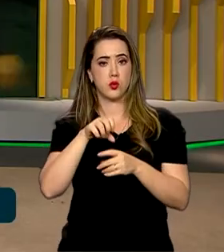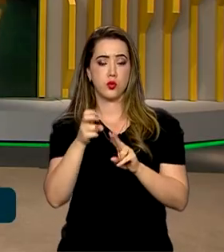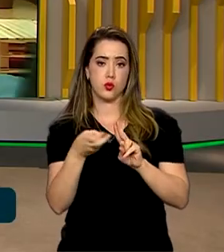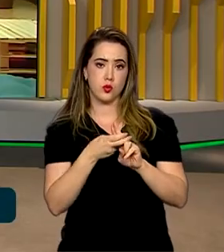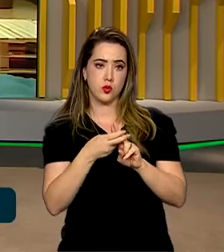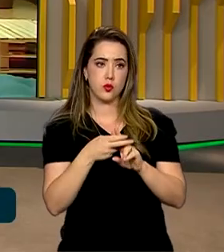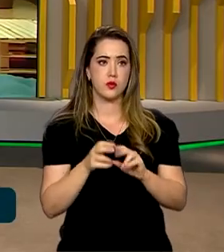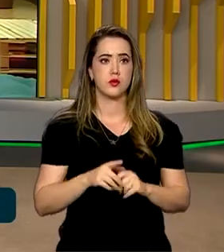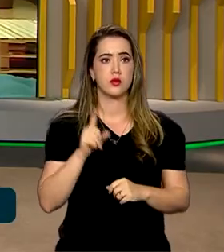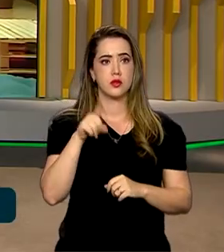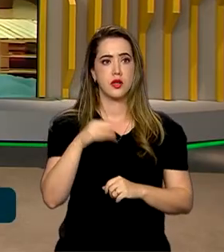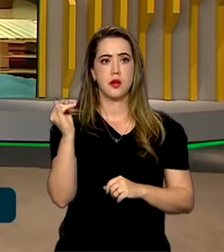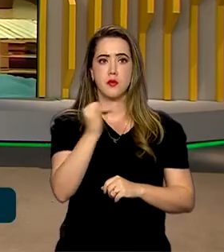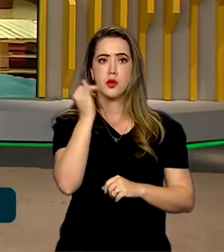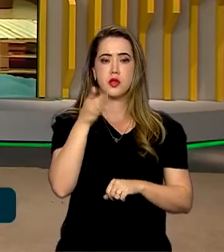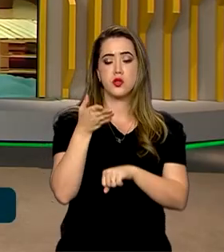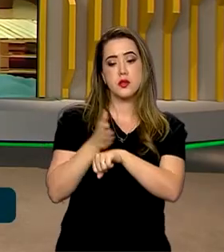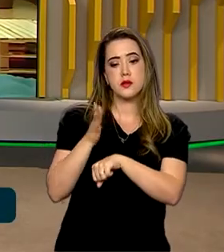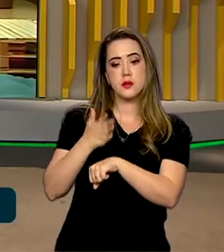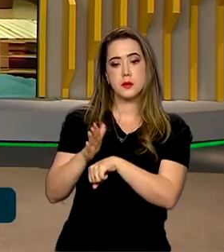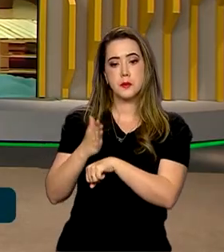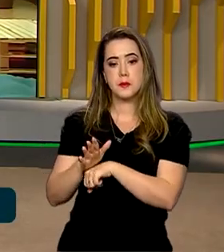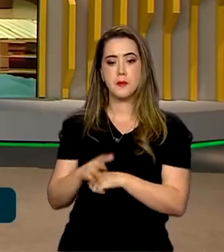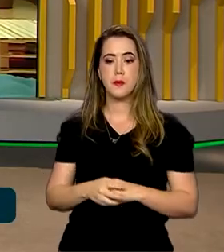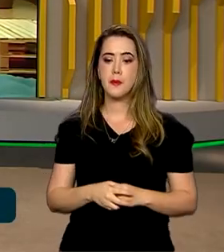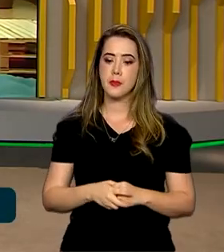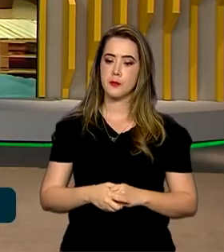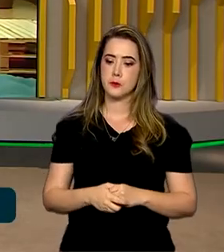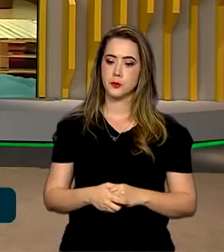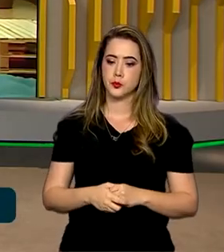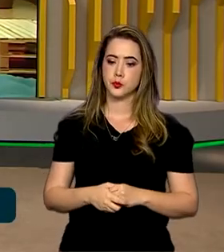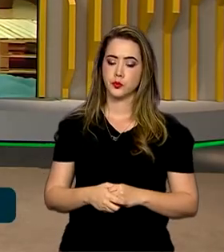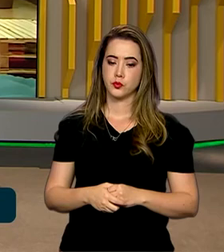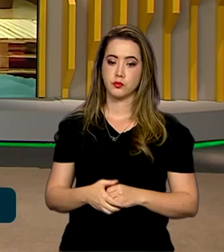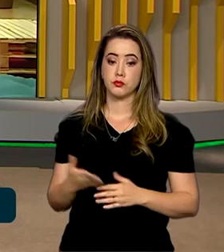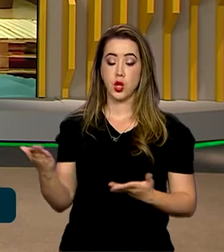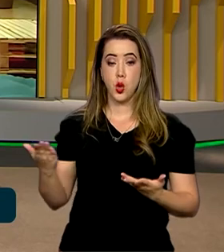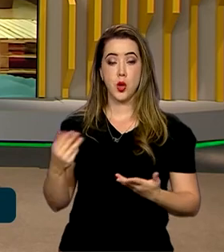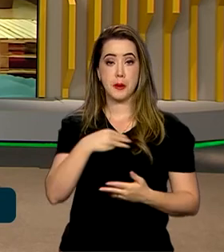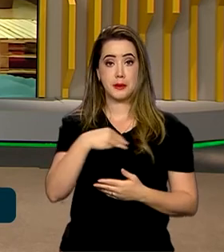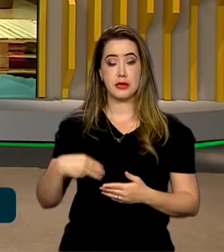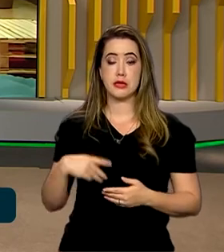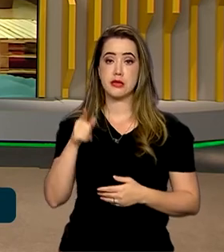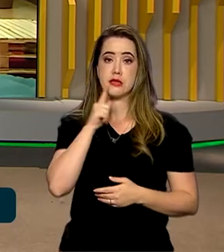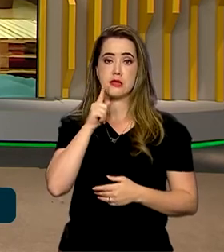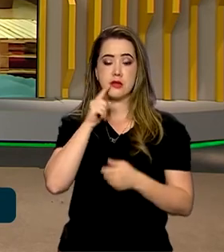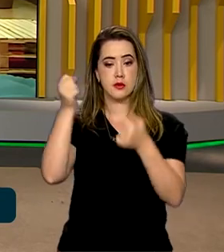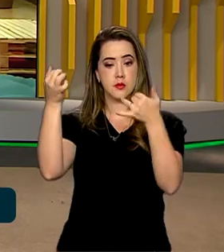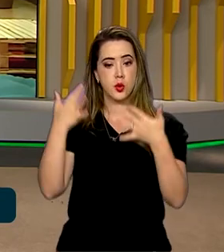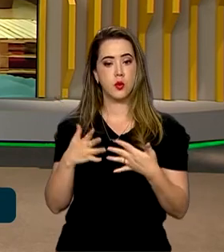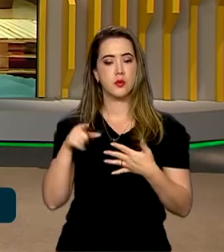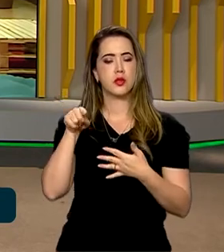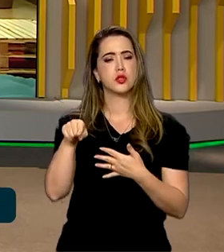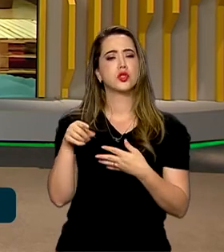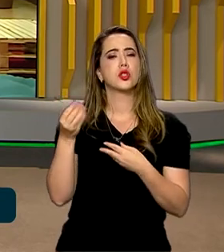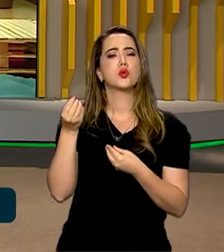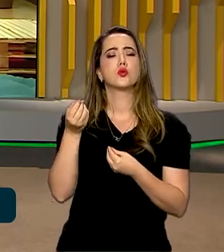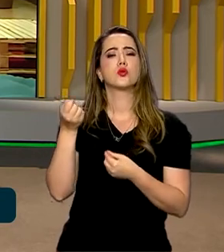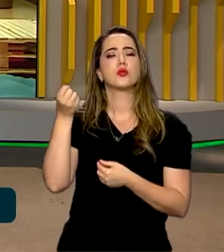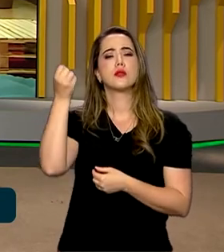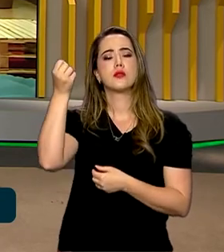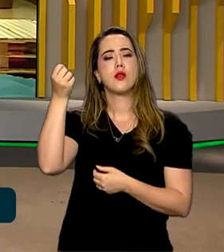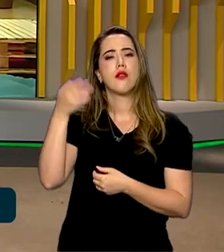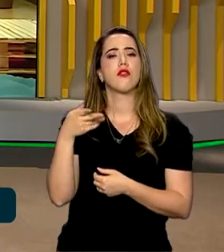É fundamental esse treinamento, né, Gabriela? Agora, a ministra Anísia Trindade deixou uma mensagem aí. Fala um pouquinho para a gente disso.